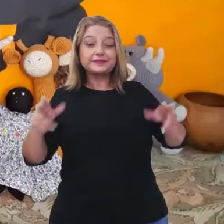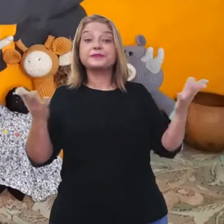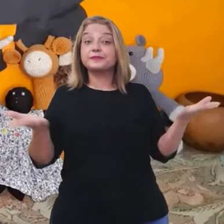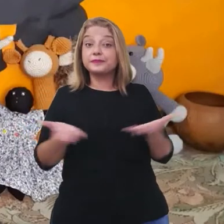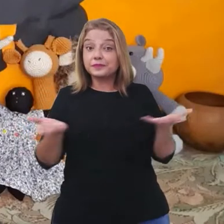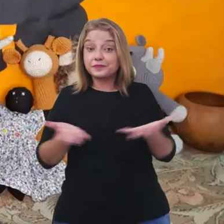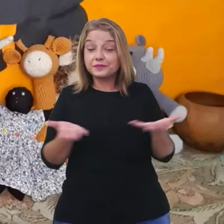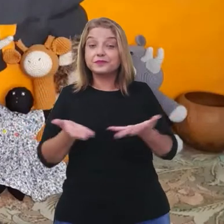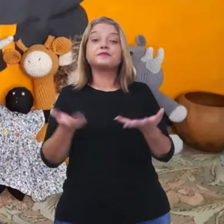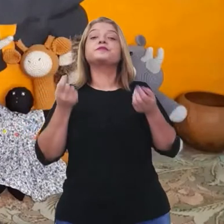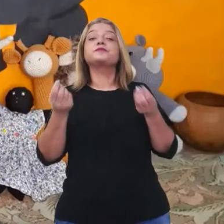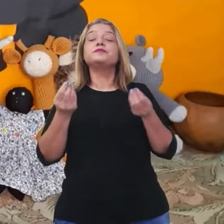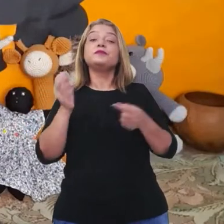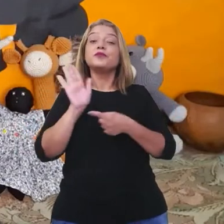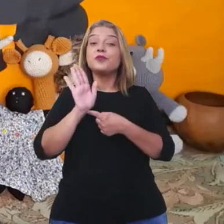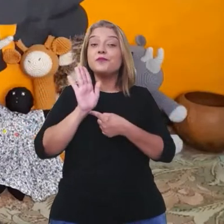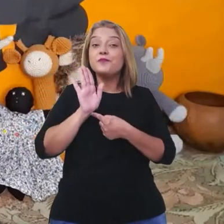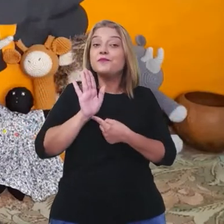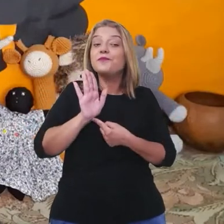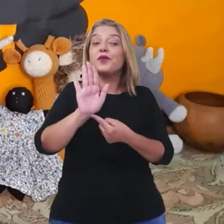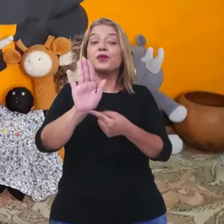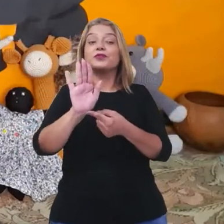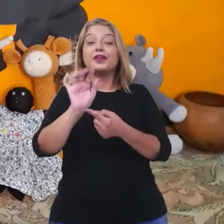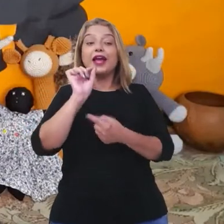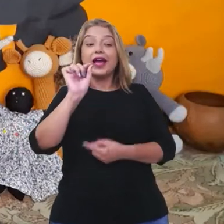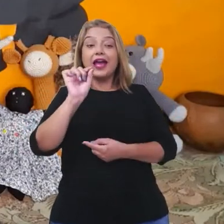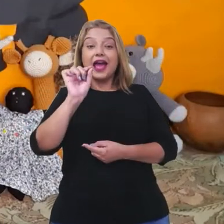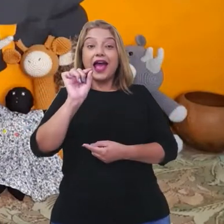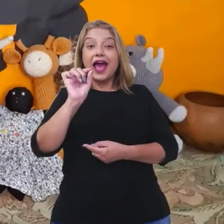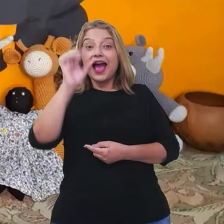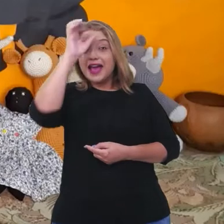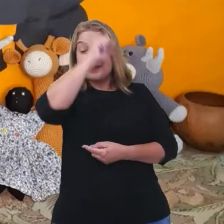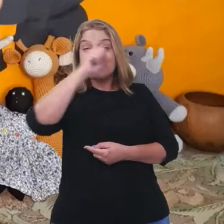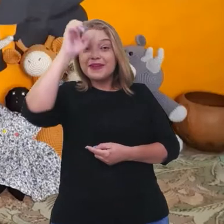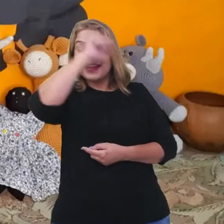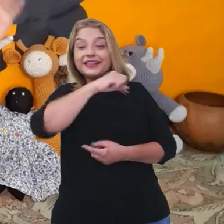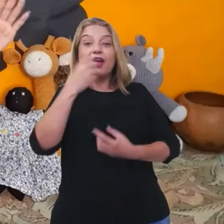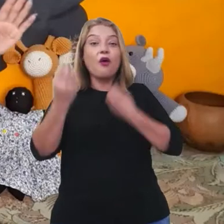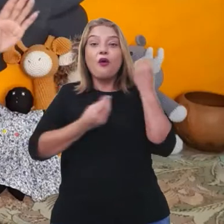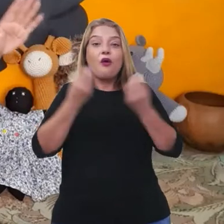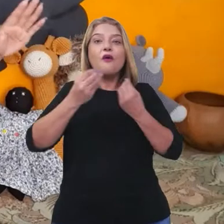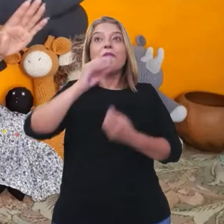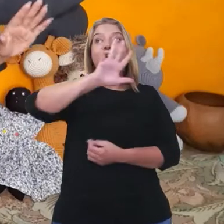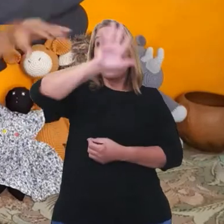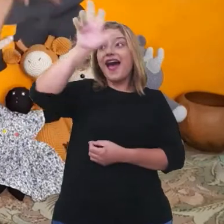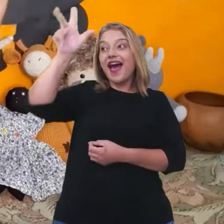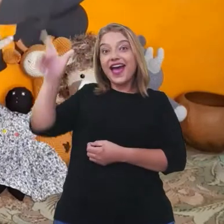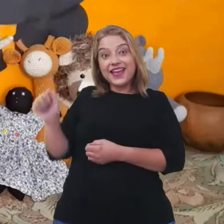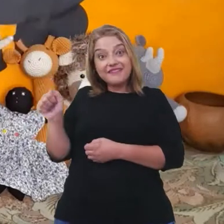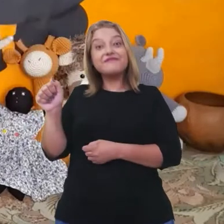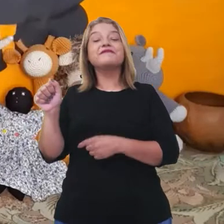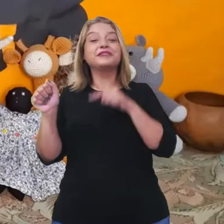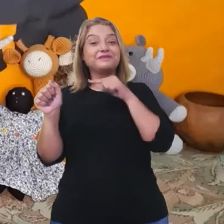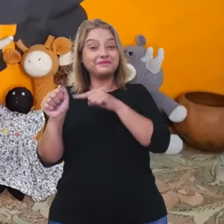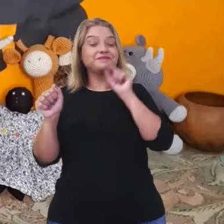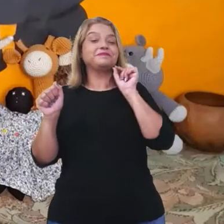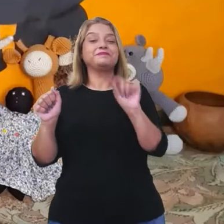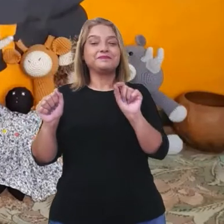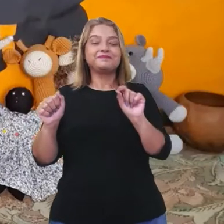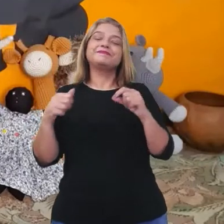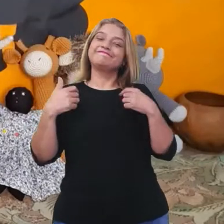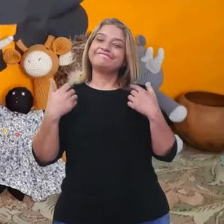nós vamos nos aventurarmos pela savana africana. Então,